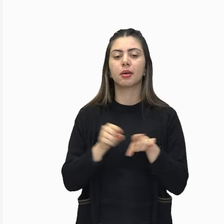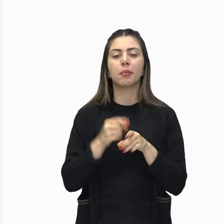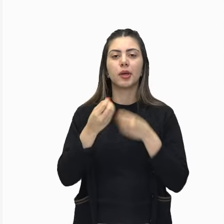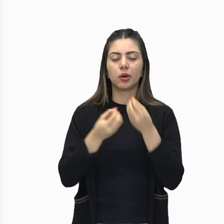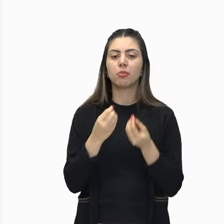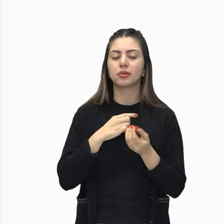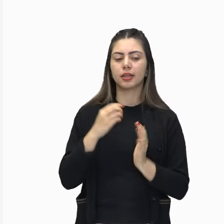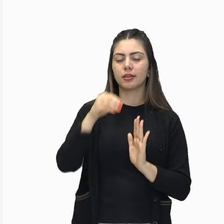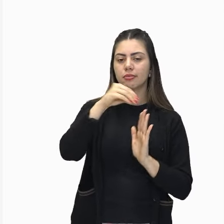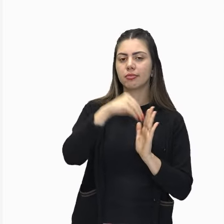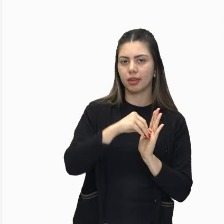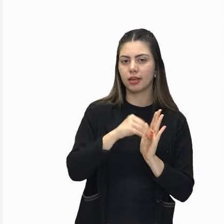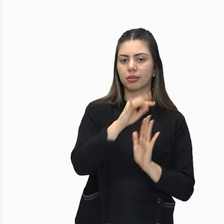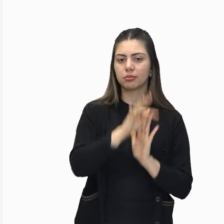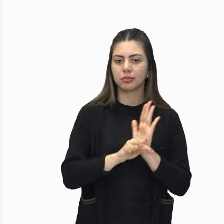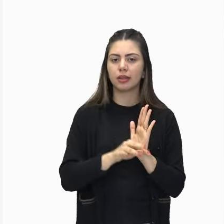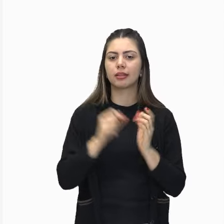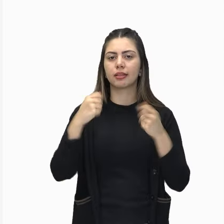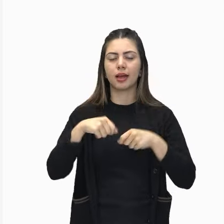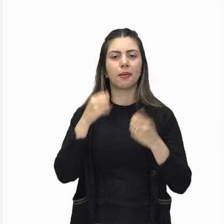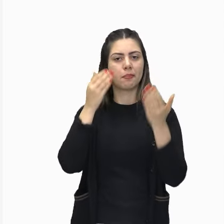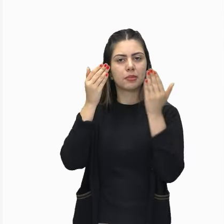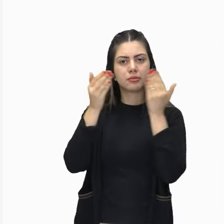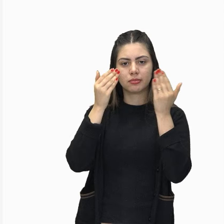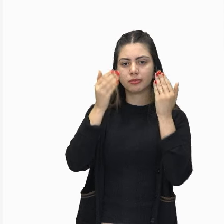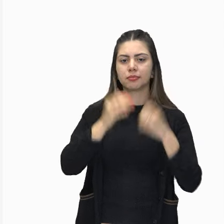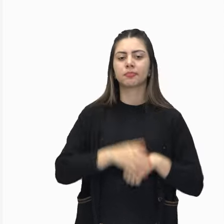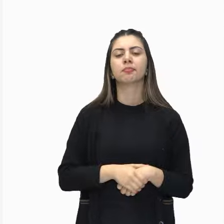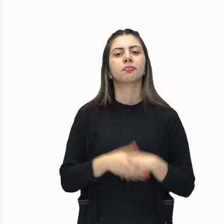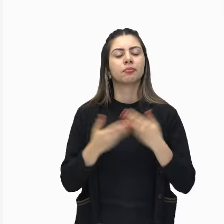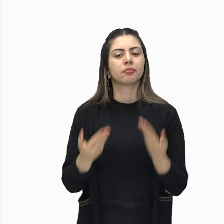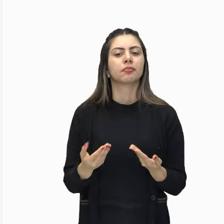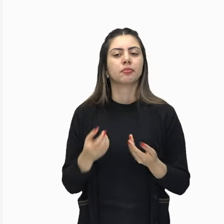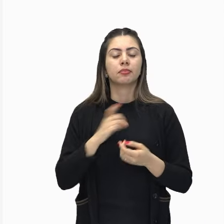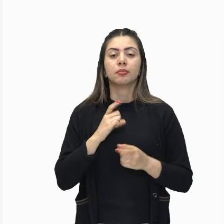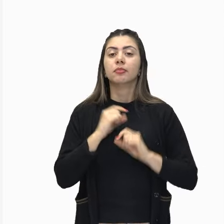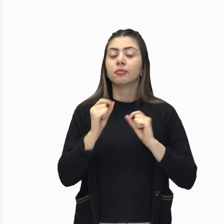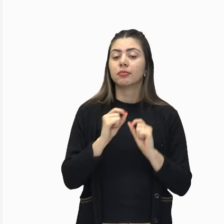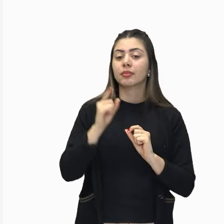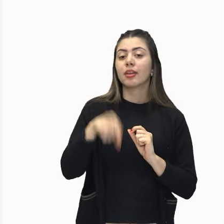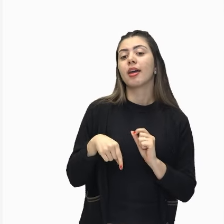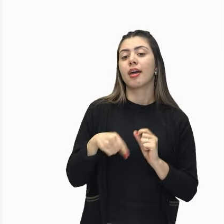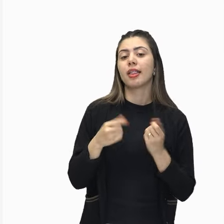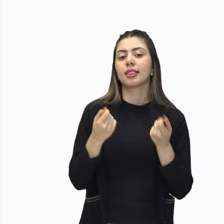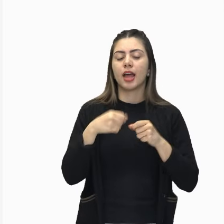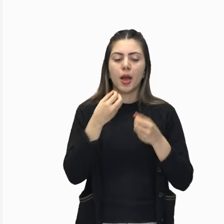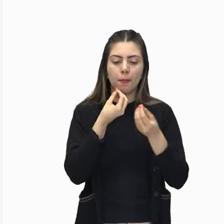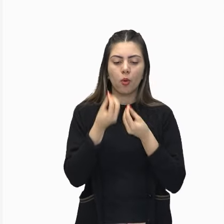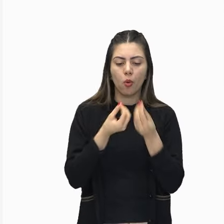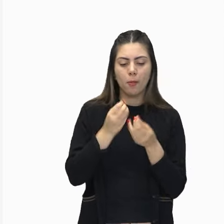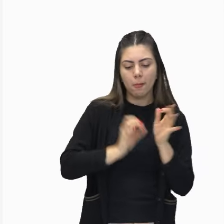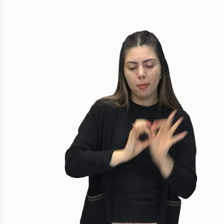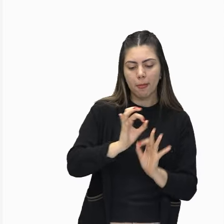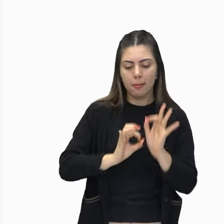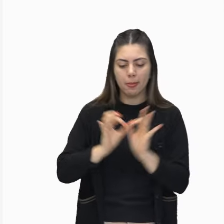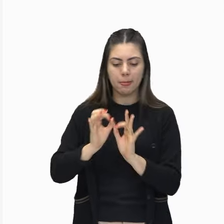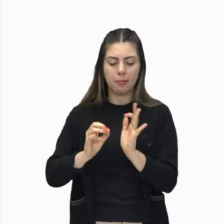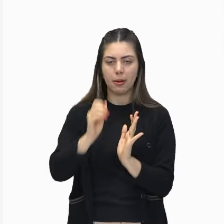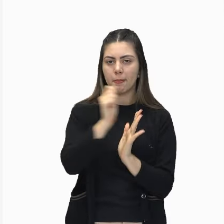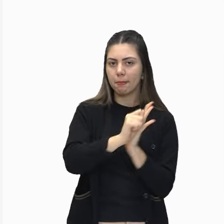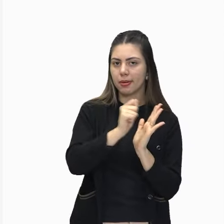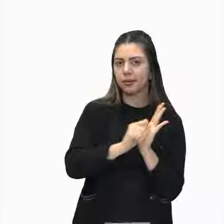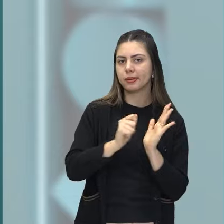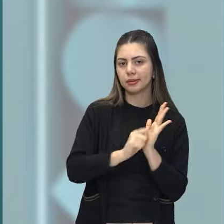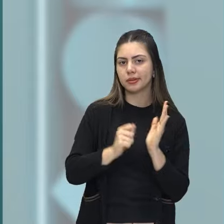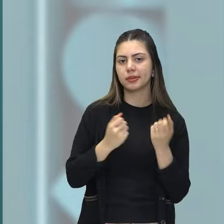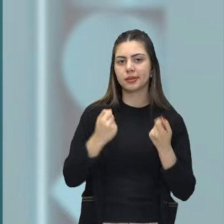densidade psicológica. Então, a questão estética, a questão da construção, do fazer arte, do trabalho com a